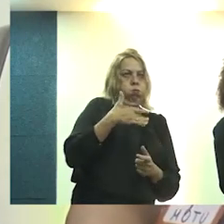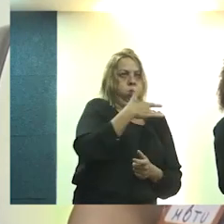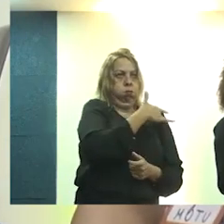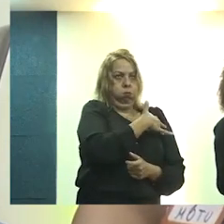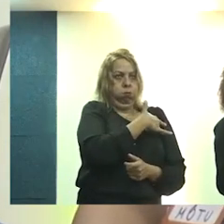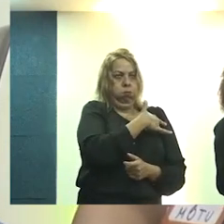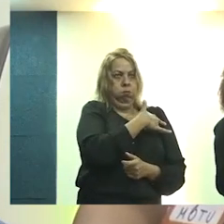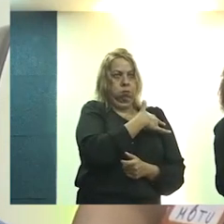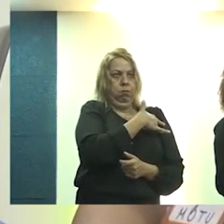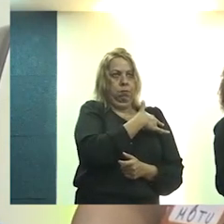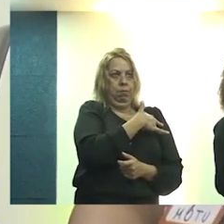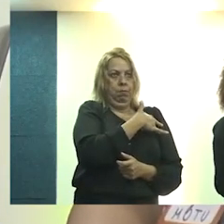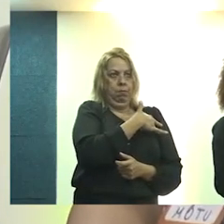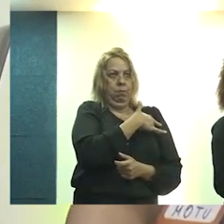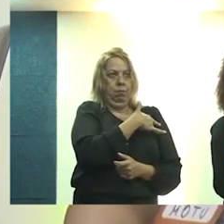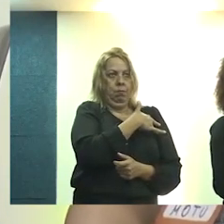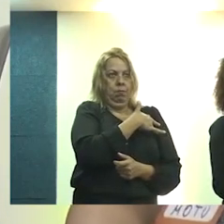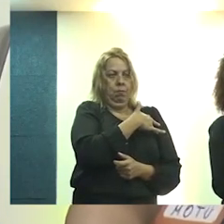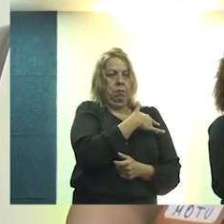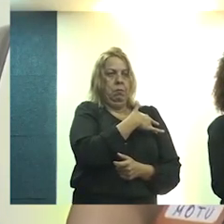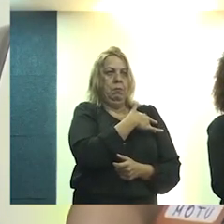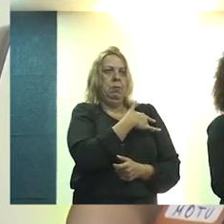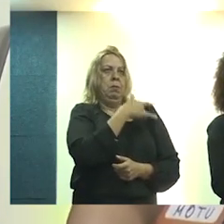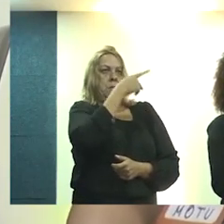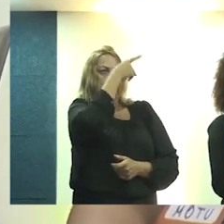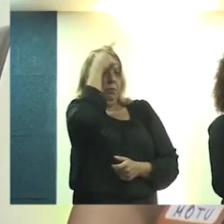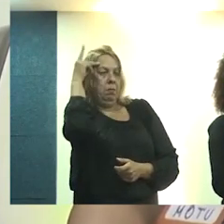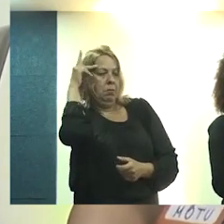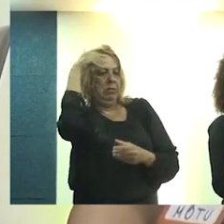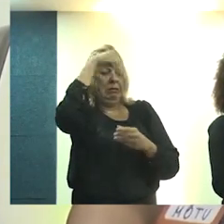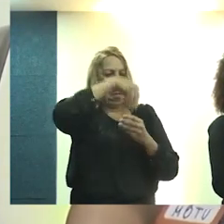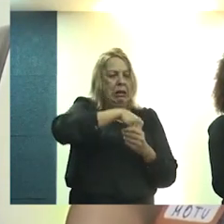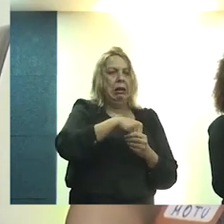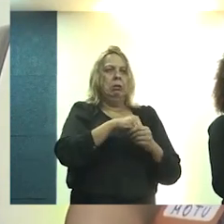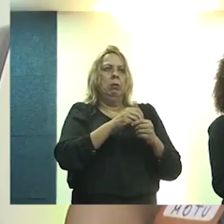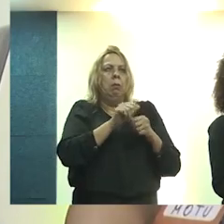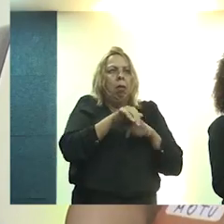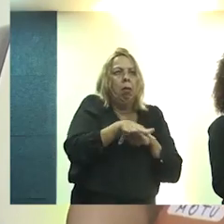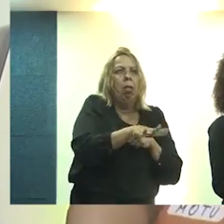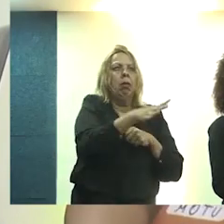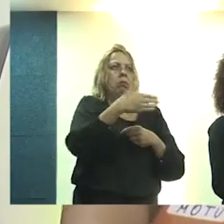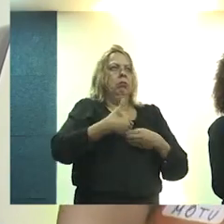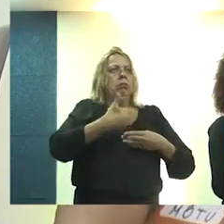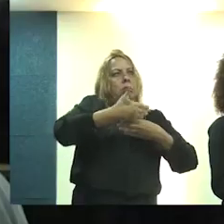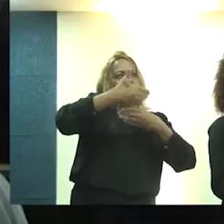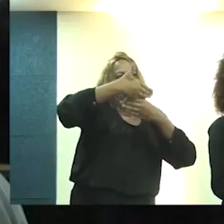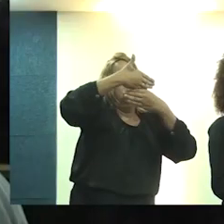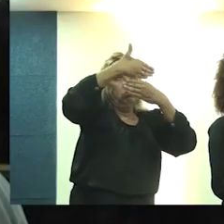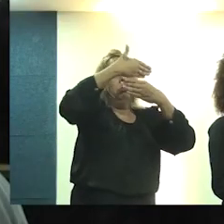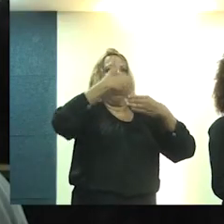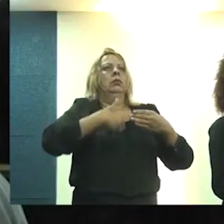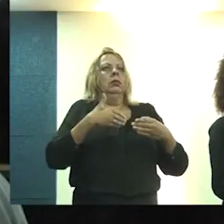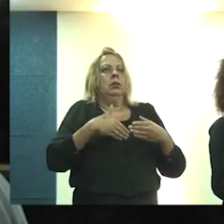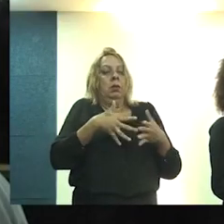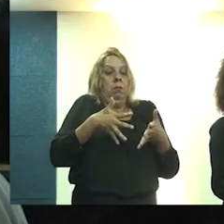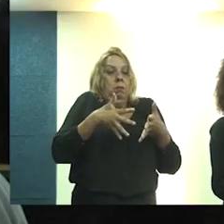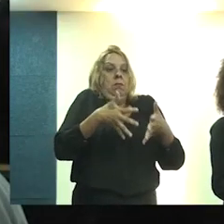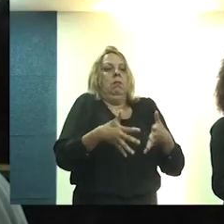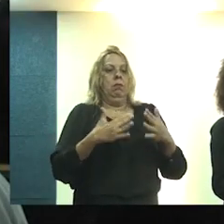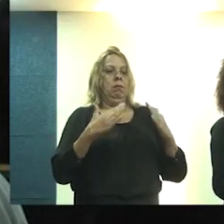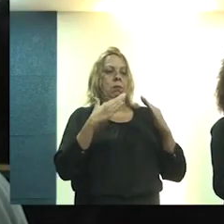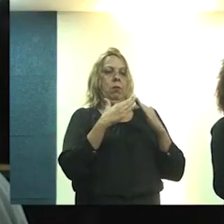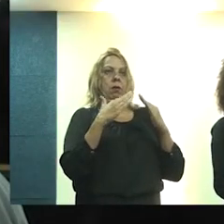da edilícia sanitária, das paredes, da solidez da casa, da